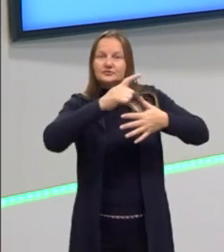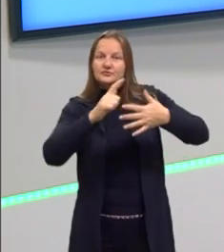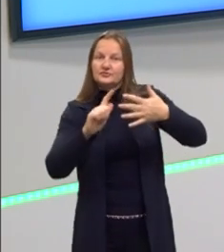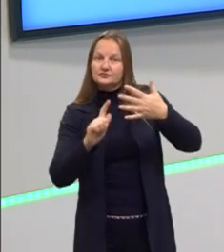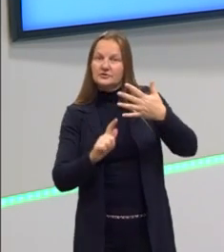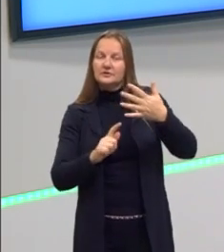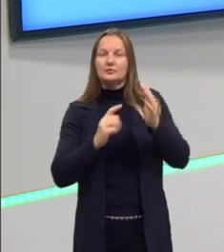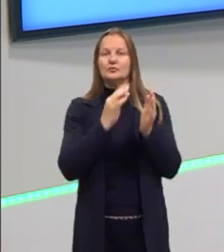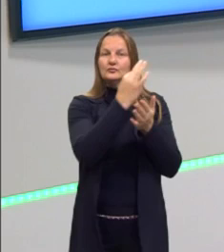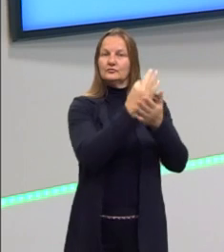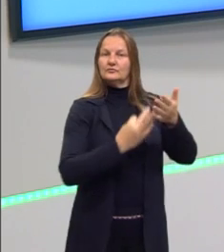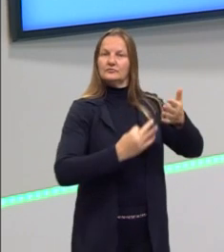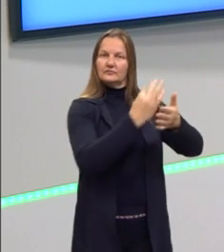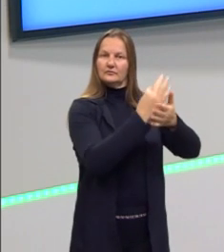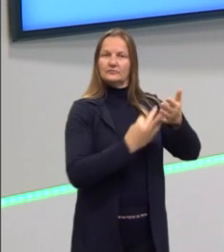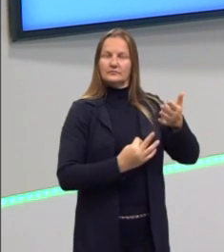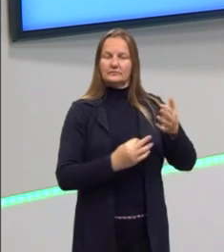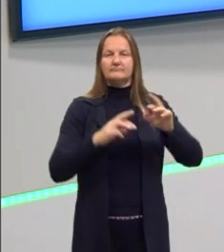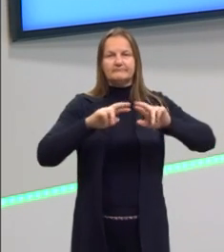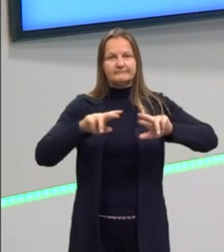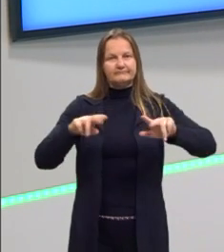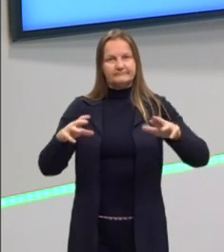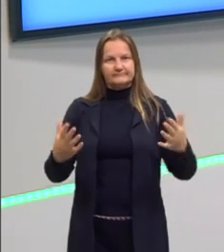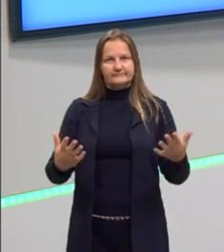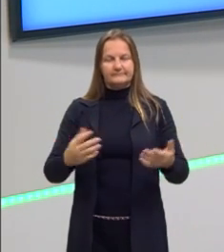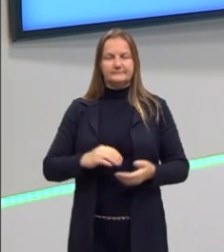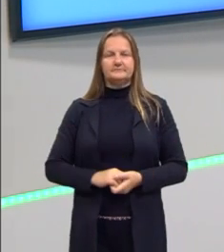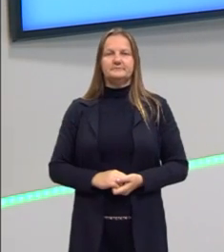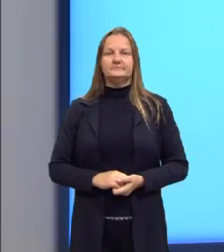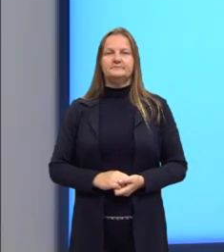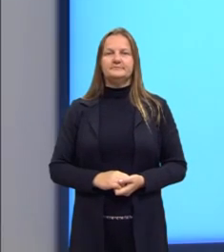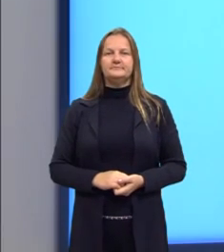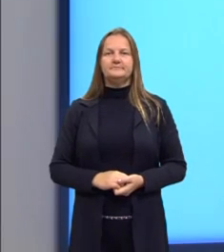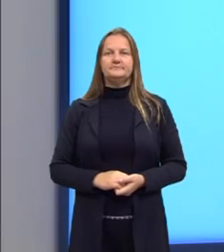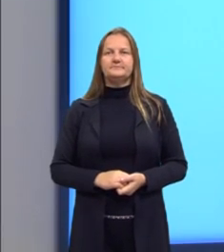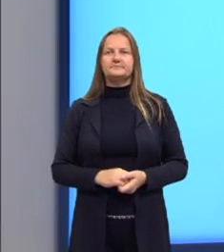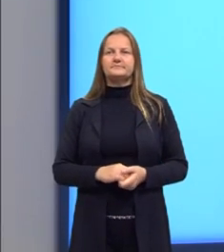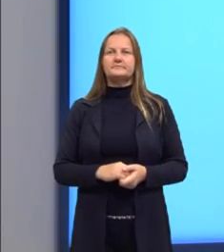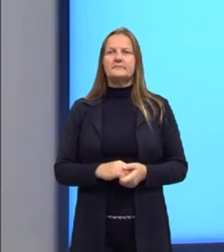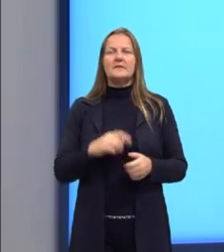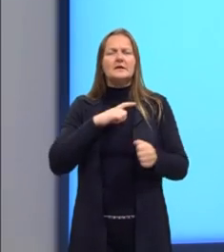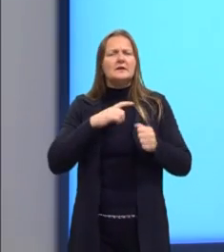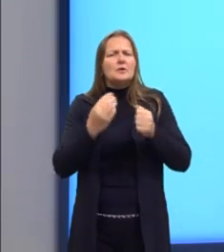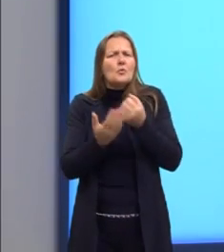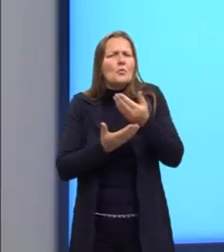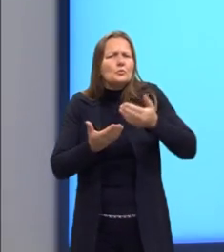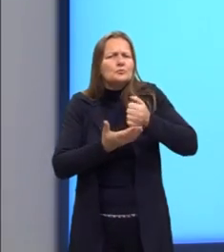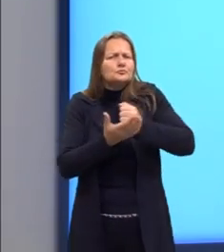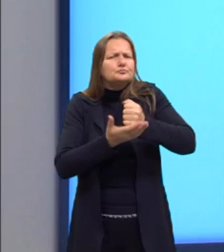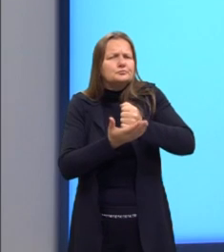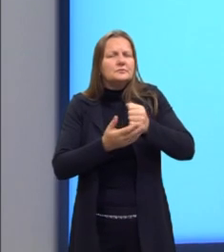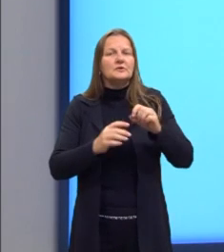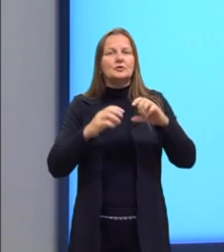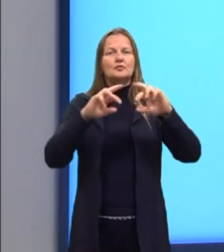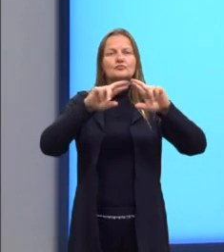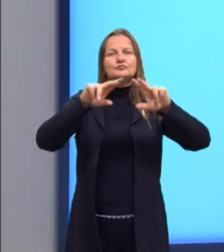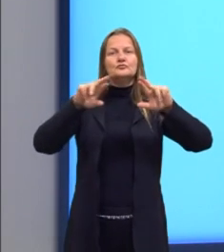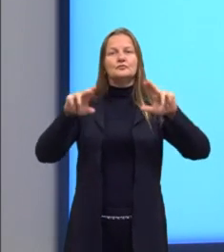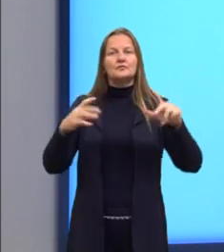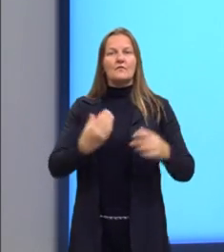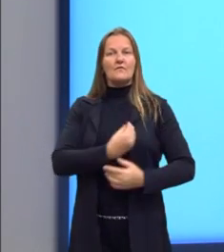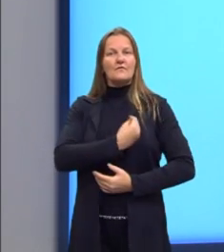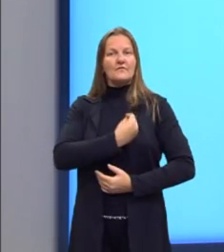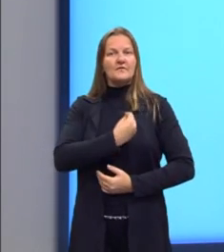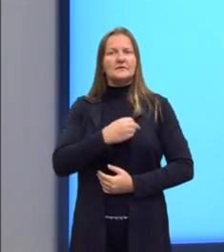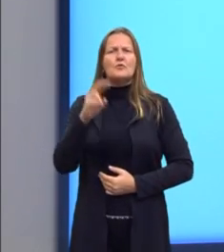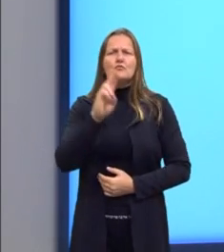conceito de gêneros textuais. Que vão se basear aí nas esferas da vida.